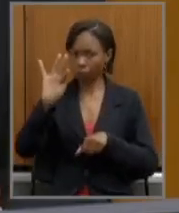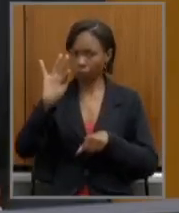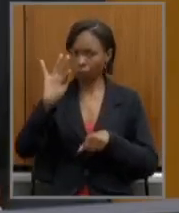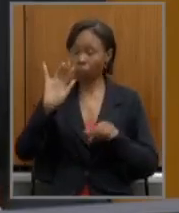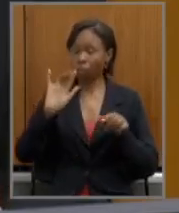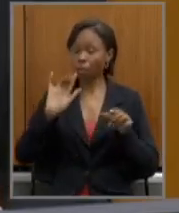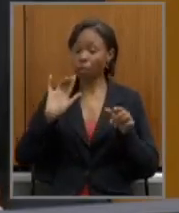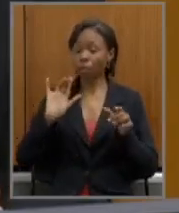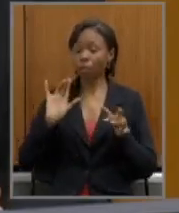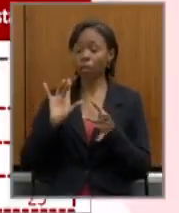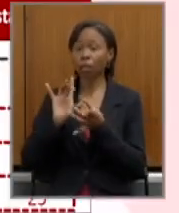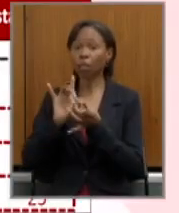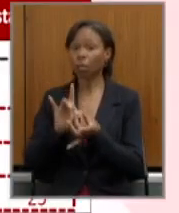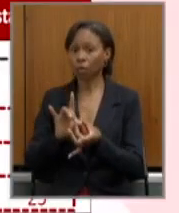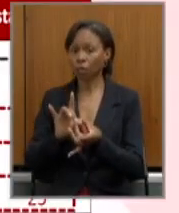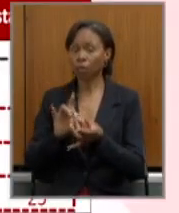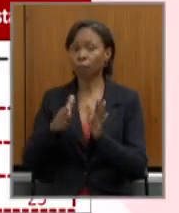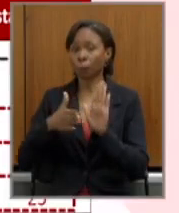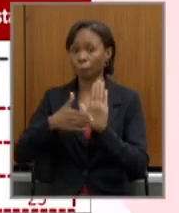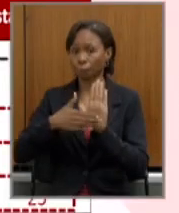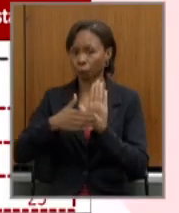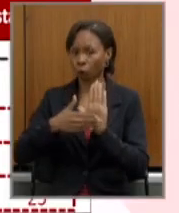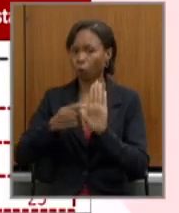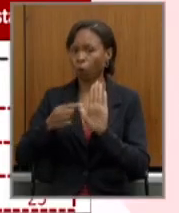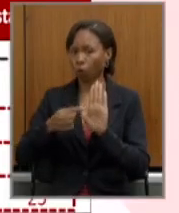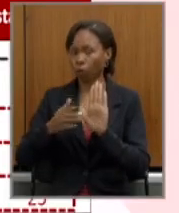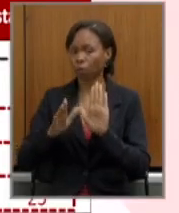hora enviada são